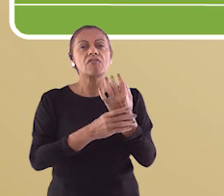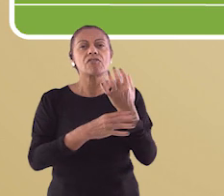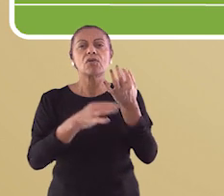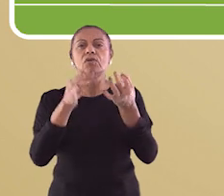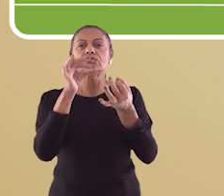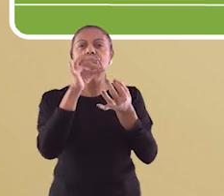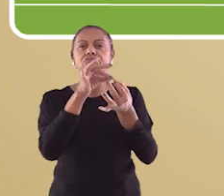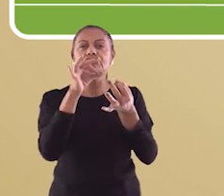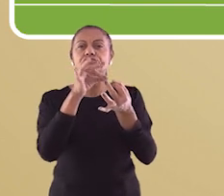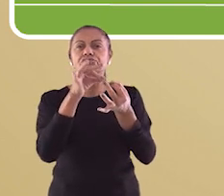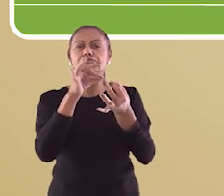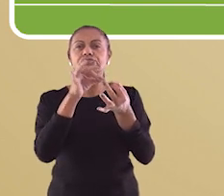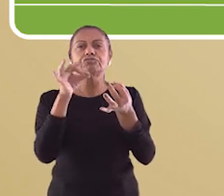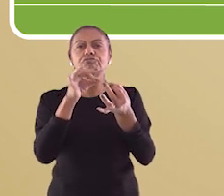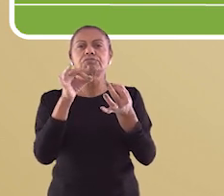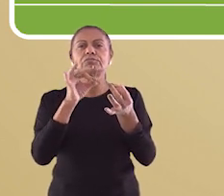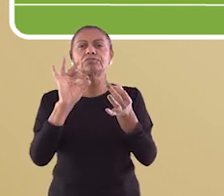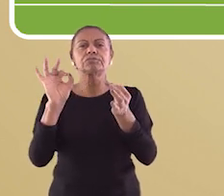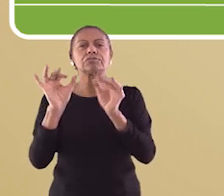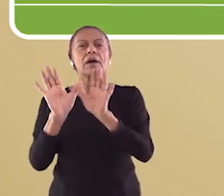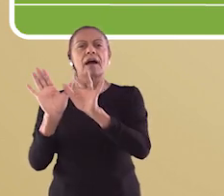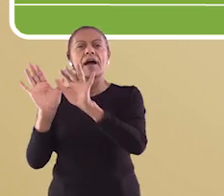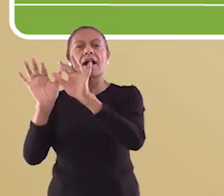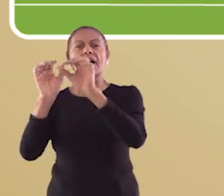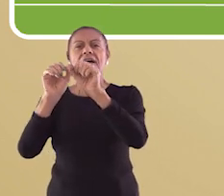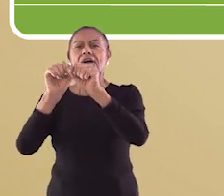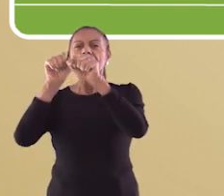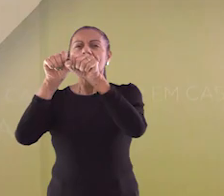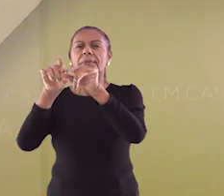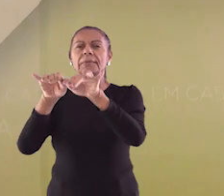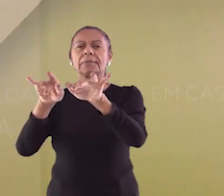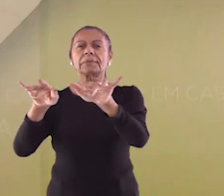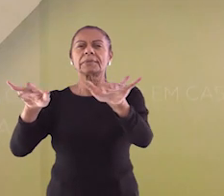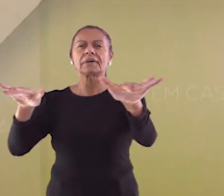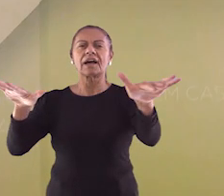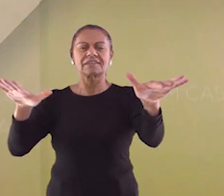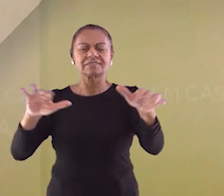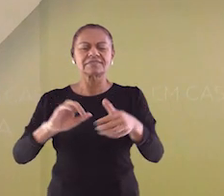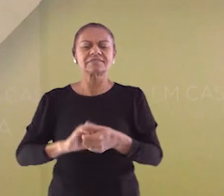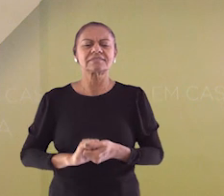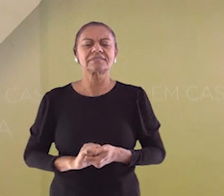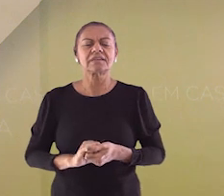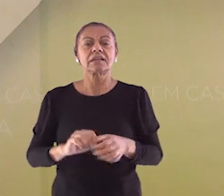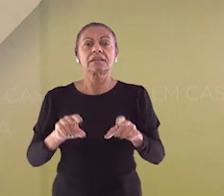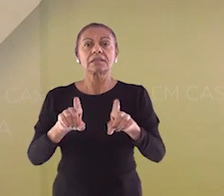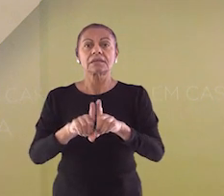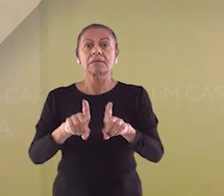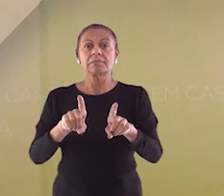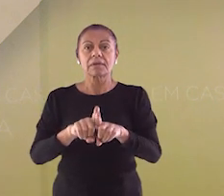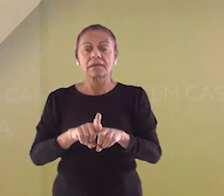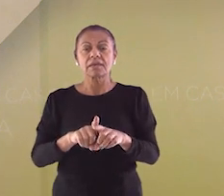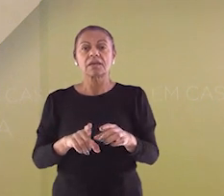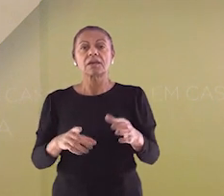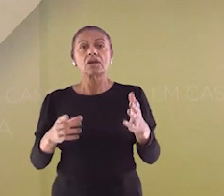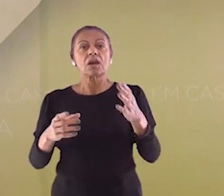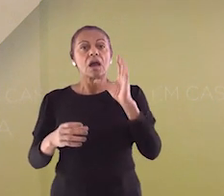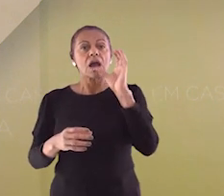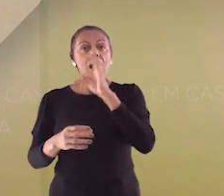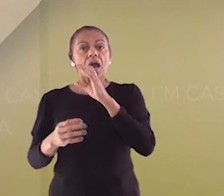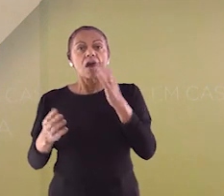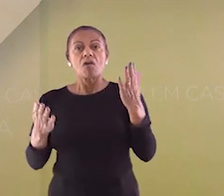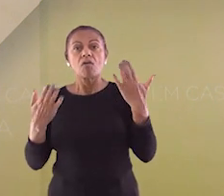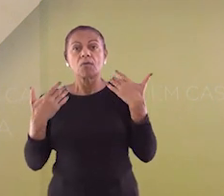e entre outros. Isso garante a reprodução deles. As estações do ano também influenciam nas